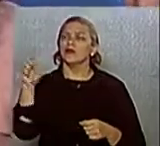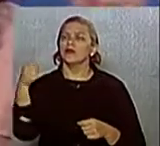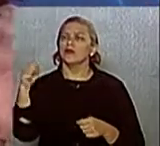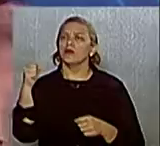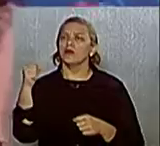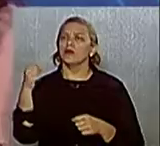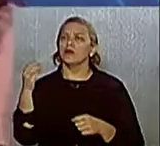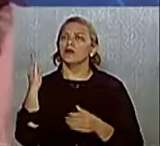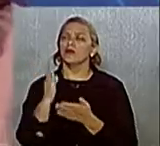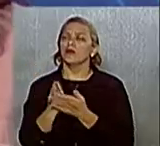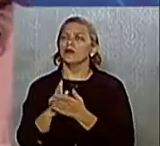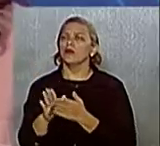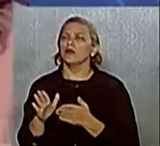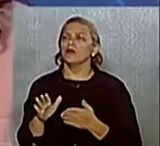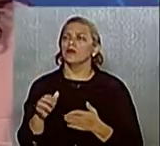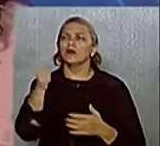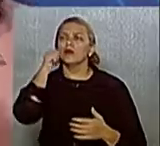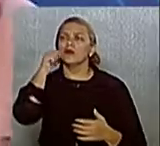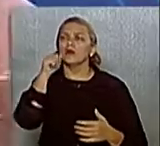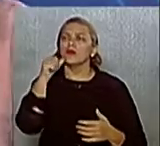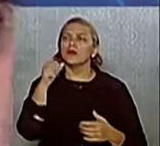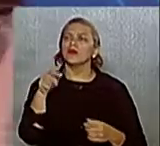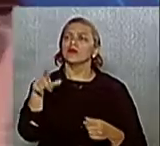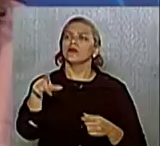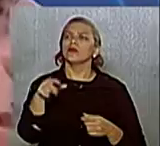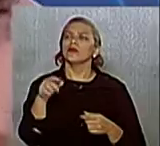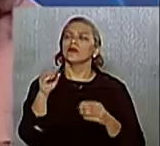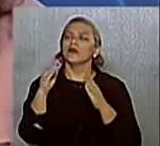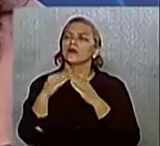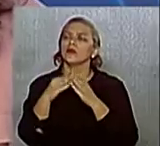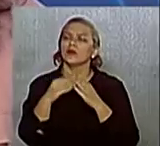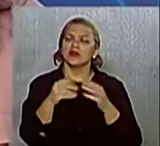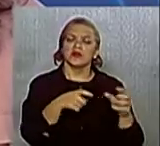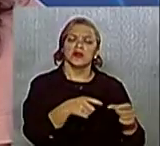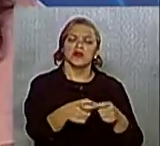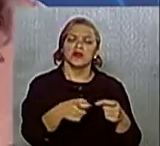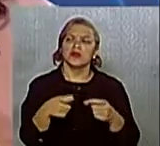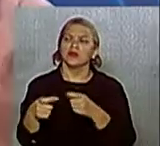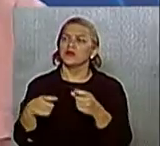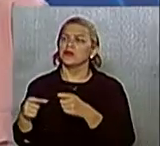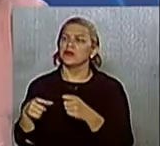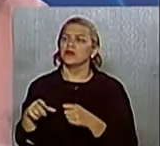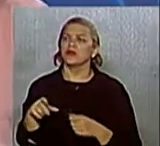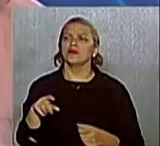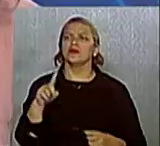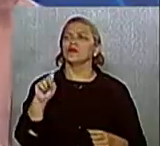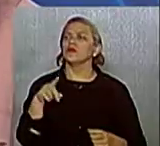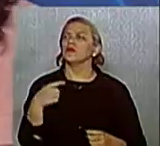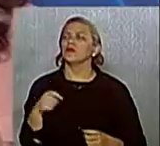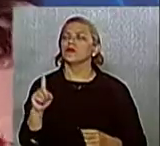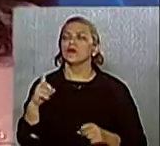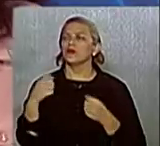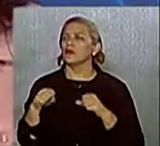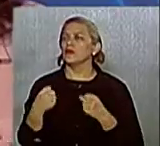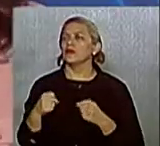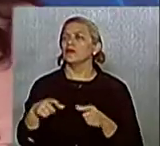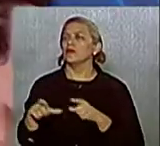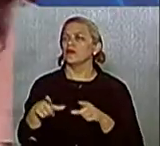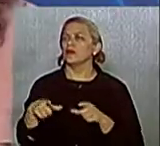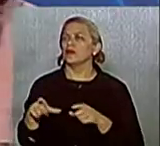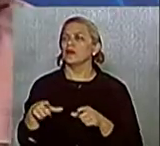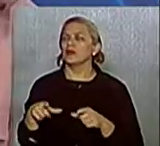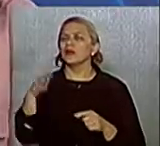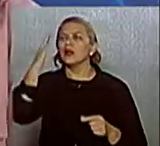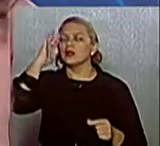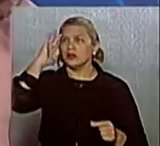mulher que mora nos bairros não precisa trabalhar. Elas não precisam fazer nada, vai ficar em casa cuidando de criança. E a gente sabe agora que é tudo